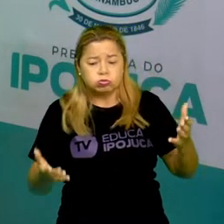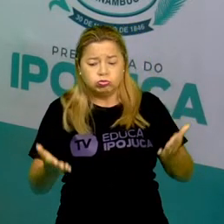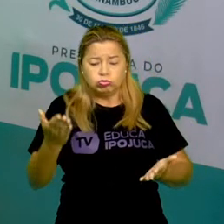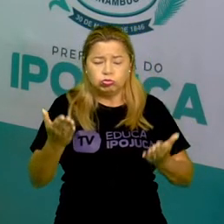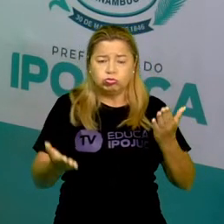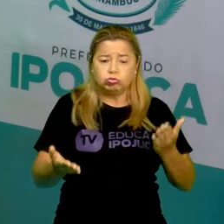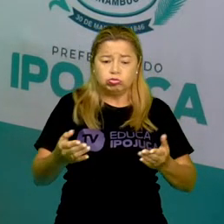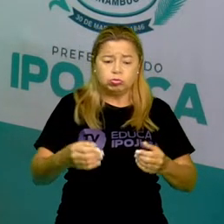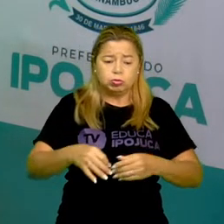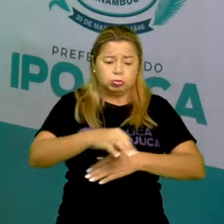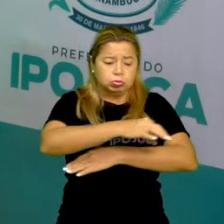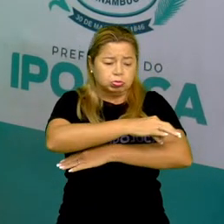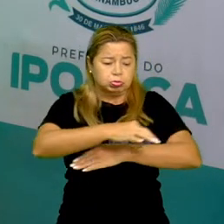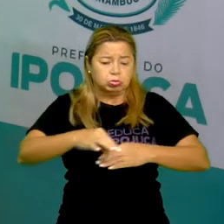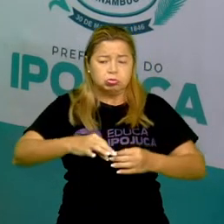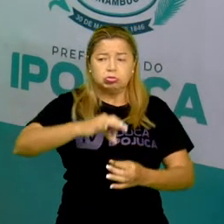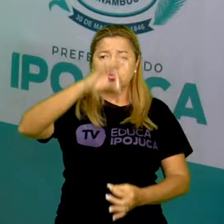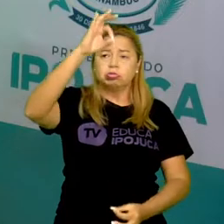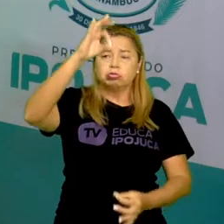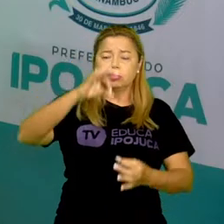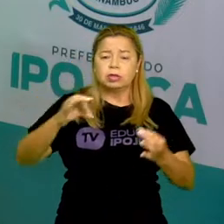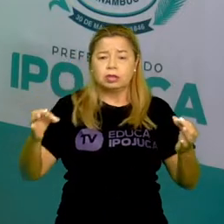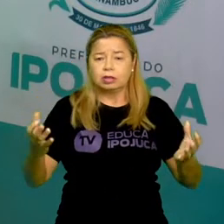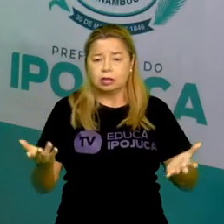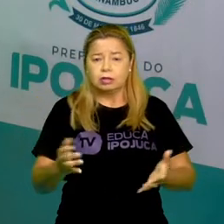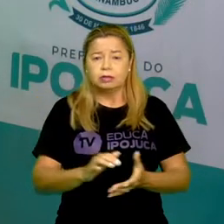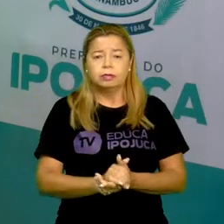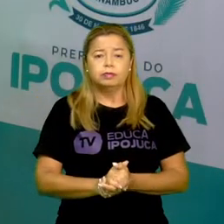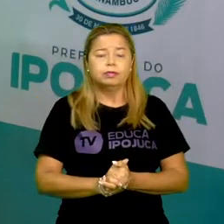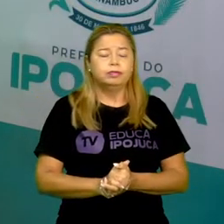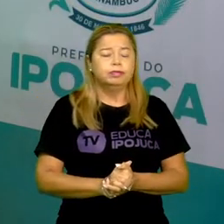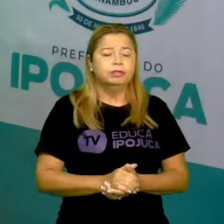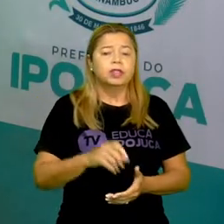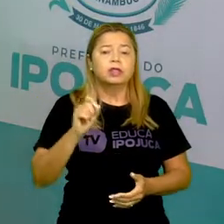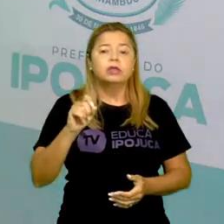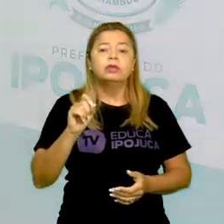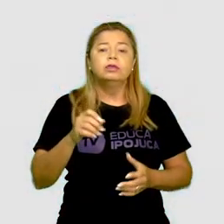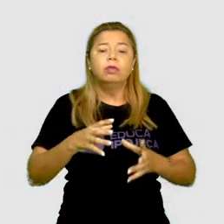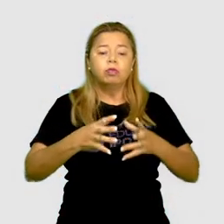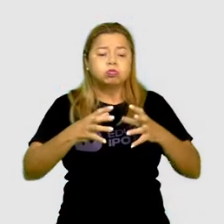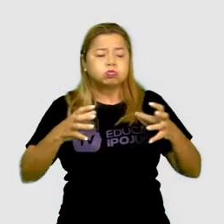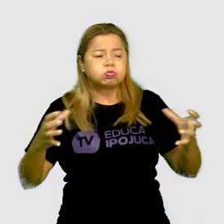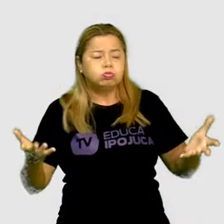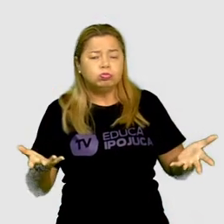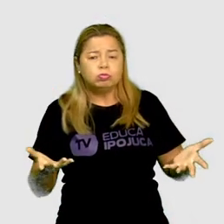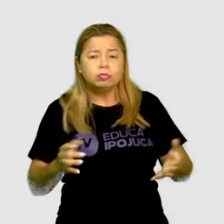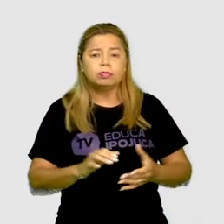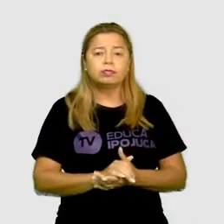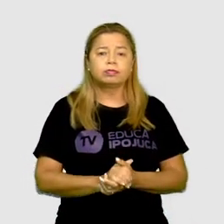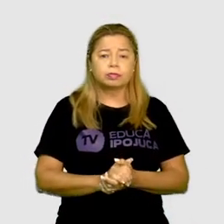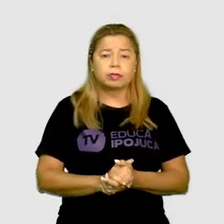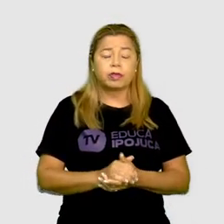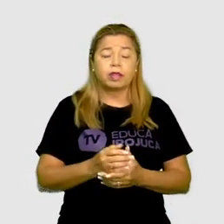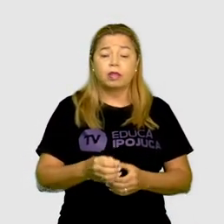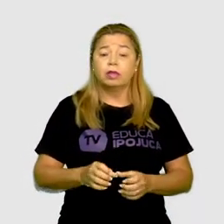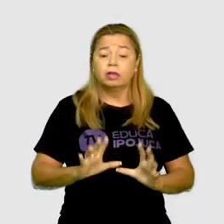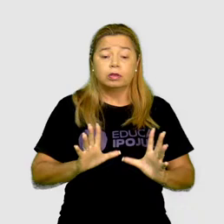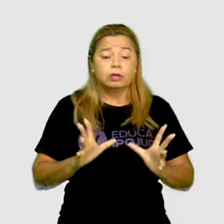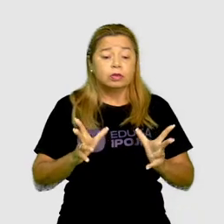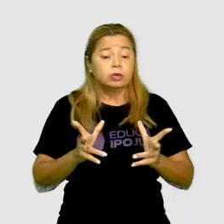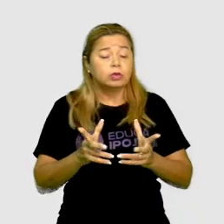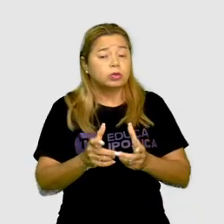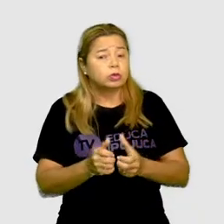E o que é grandeza? Aqui comigo. Grandeza é tudo aquilo que pode ser medido,